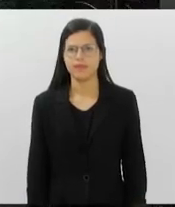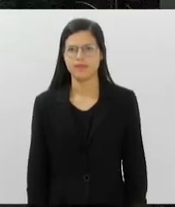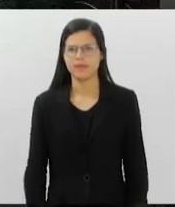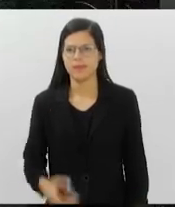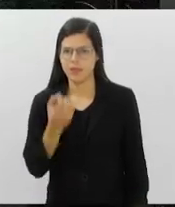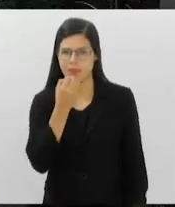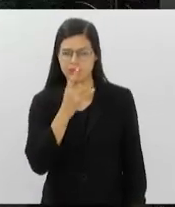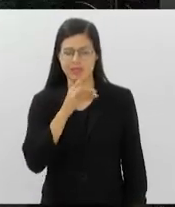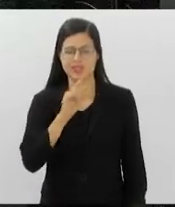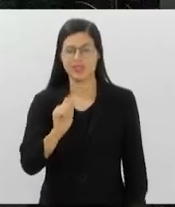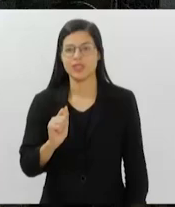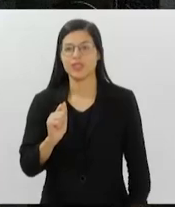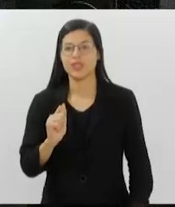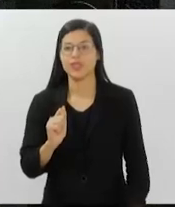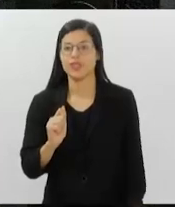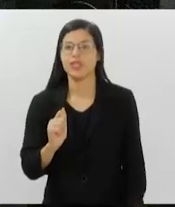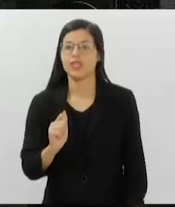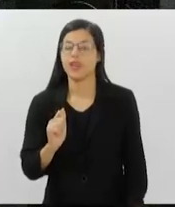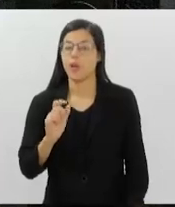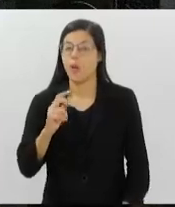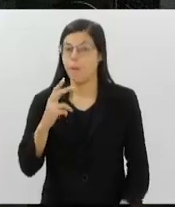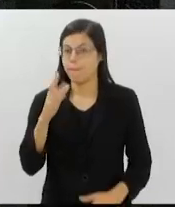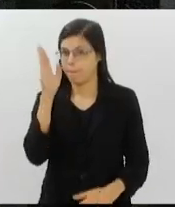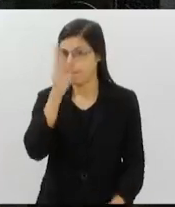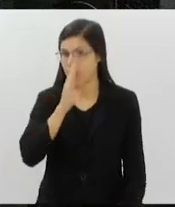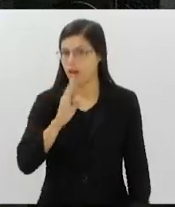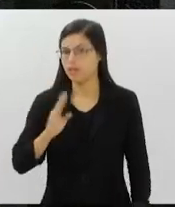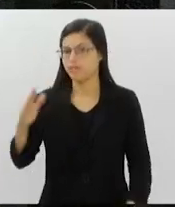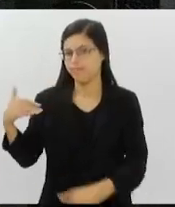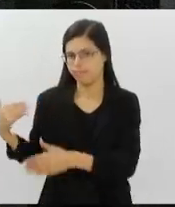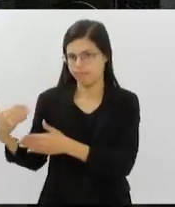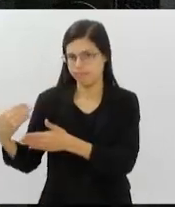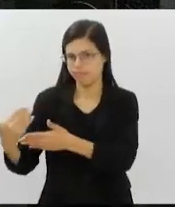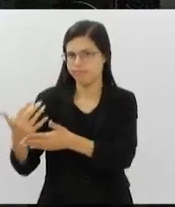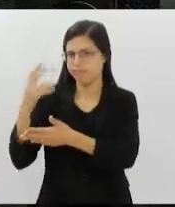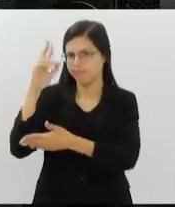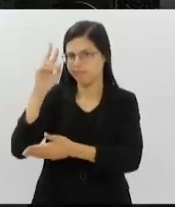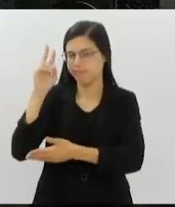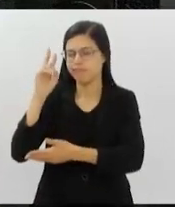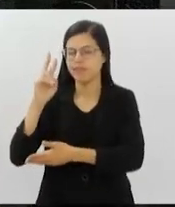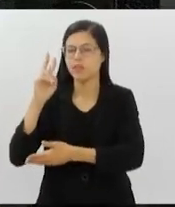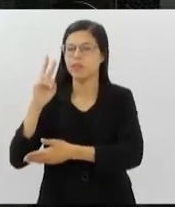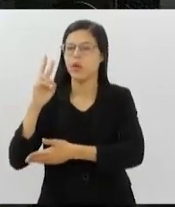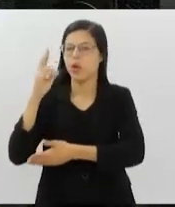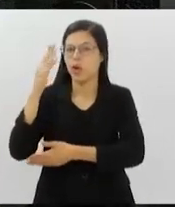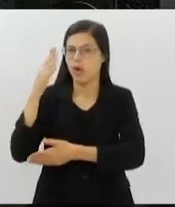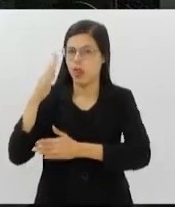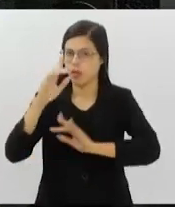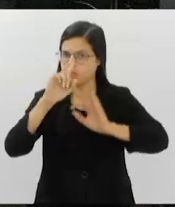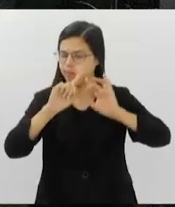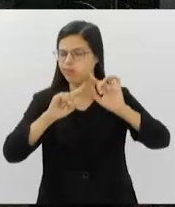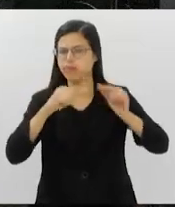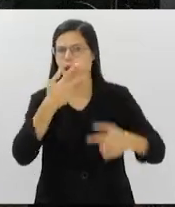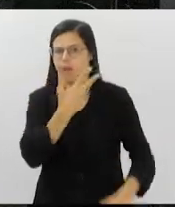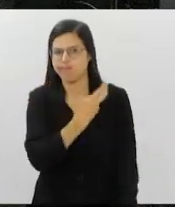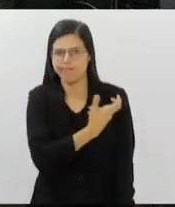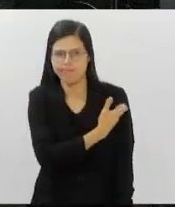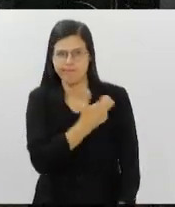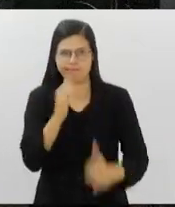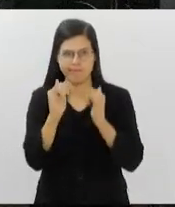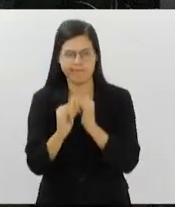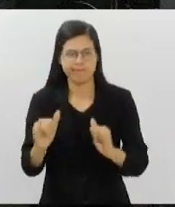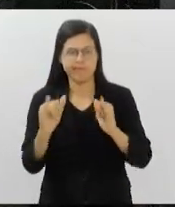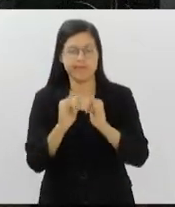Bom Dia Alerj, apesar de o Brasil ser ao longo da história um exemplo de sucesso em campanhas de imunização, a